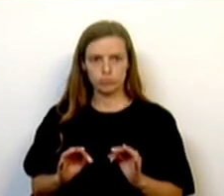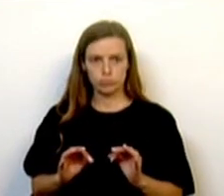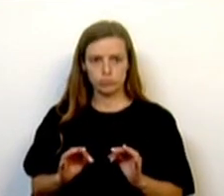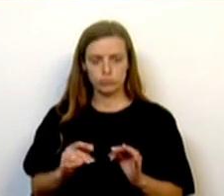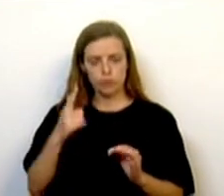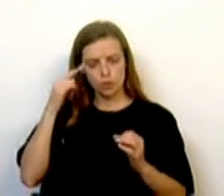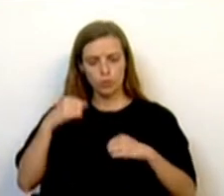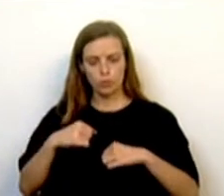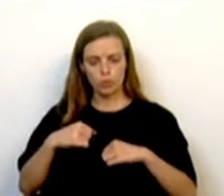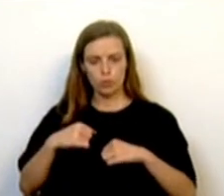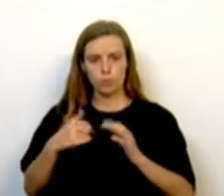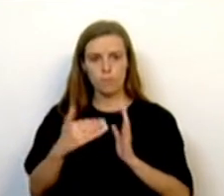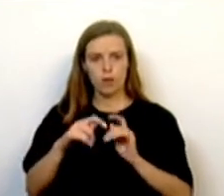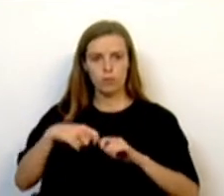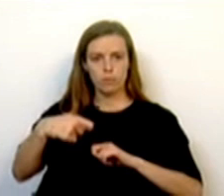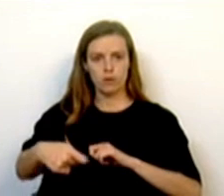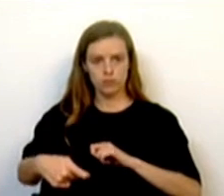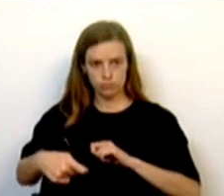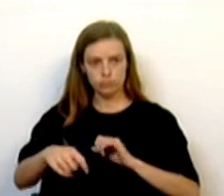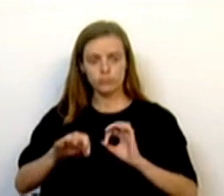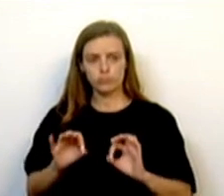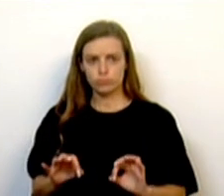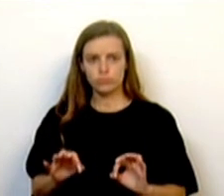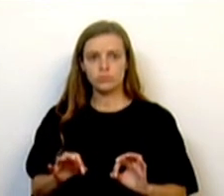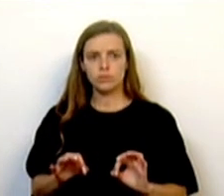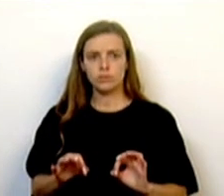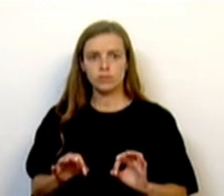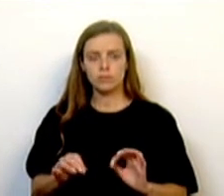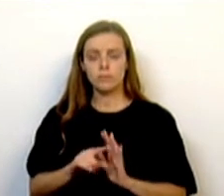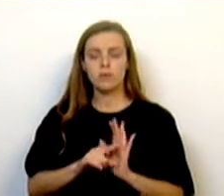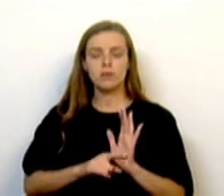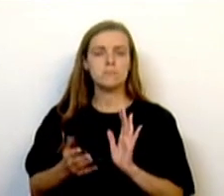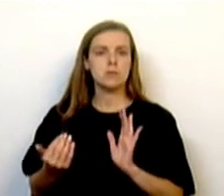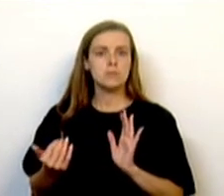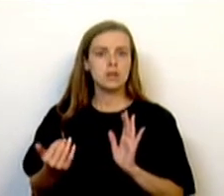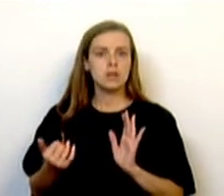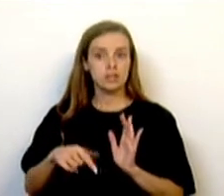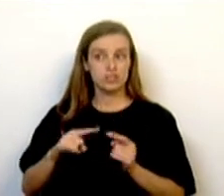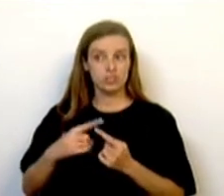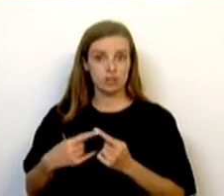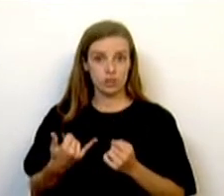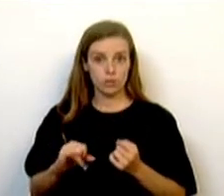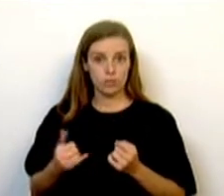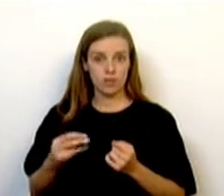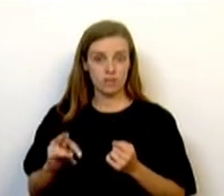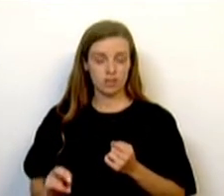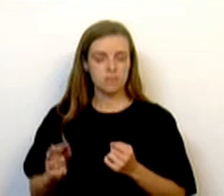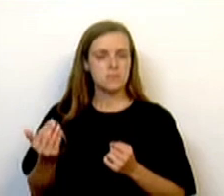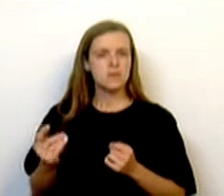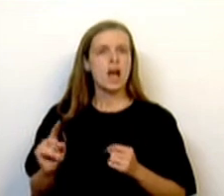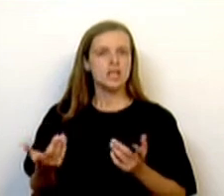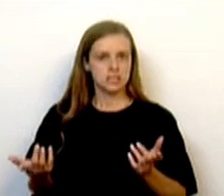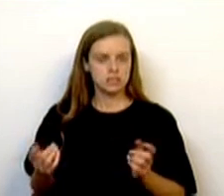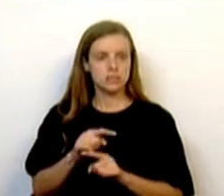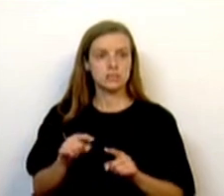Prazo tem neste momento e que medidas ainda faltam implementar para este ano de 2023? E se o Governo, relativamente